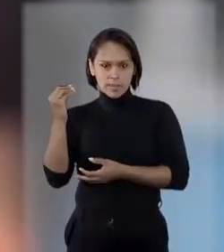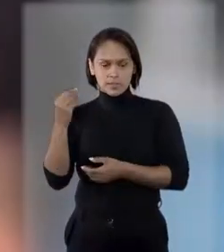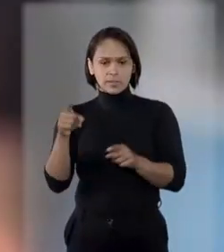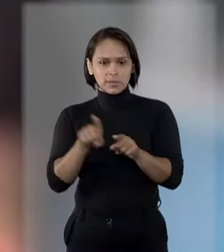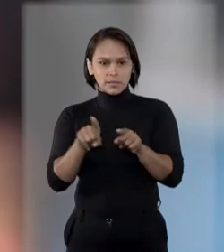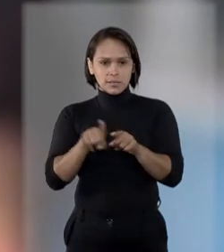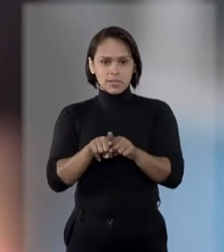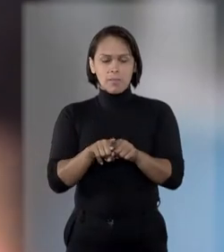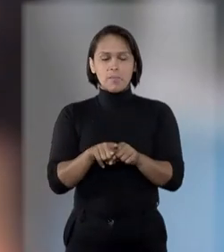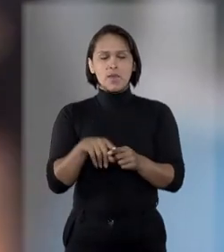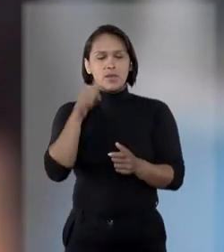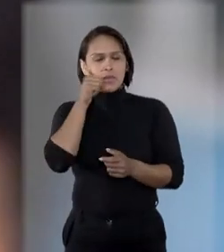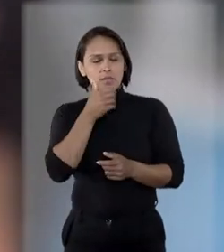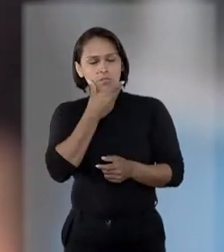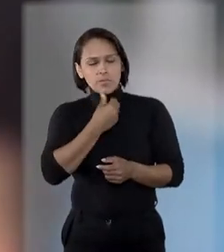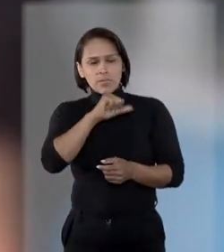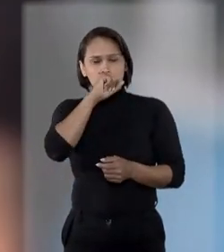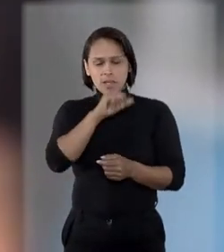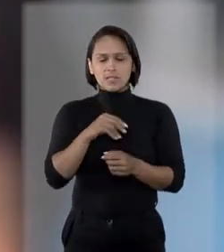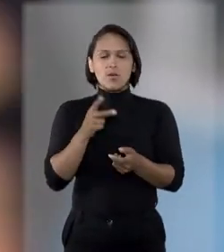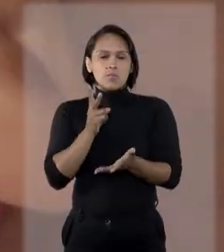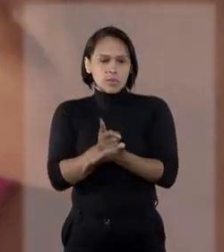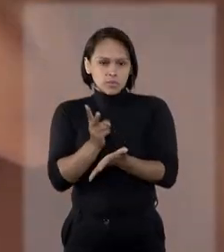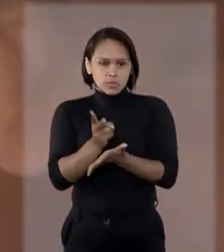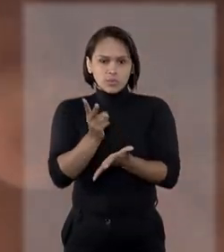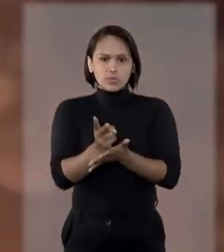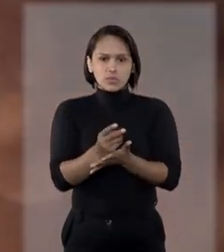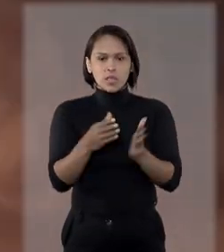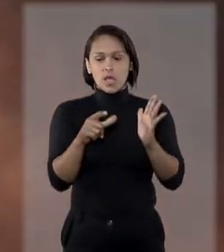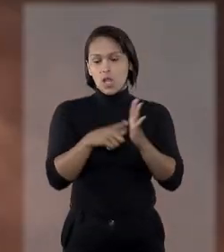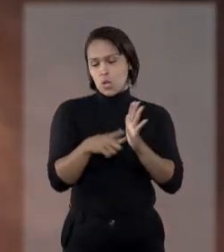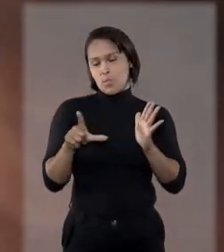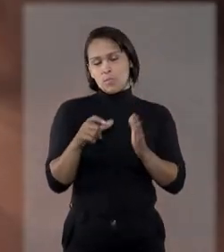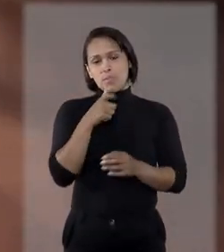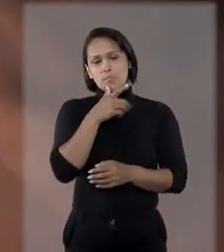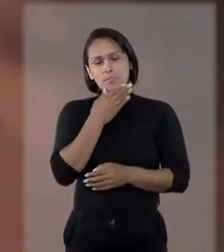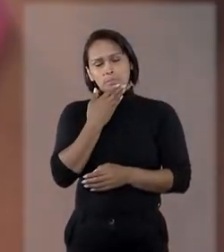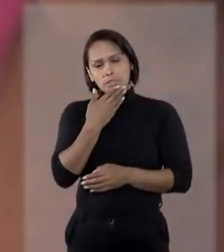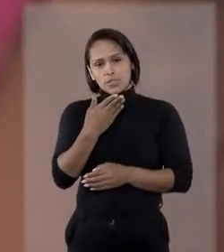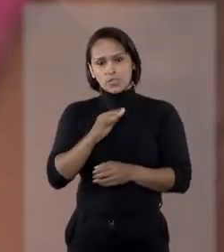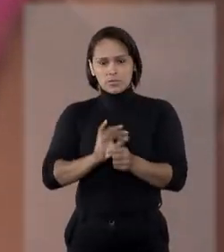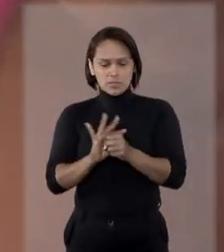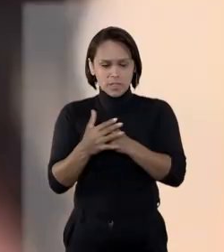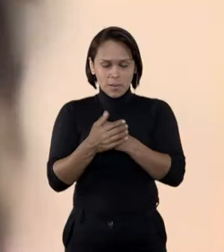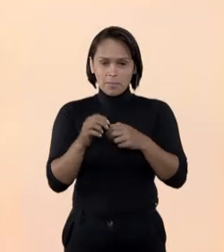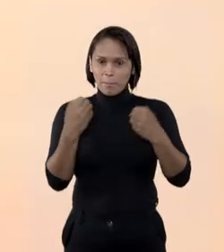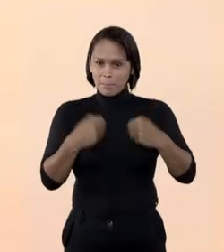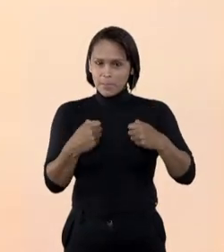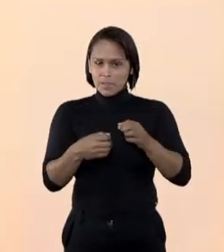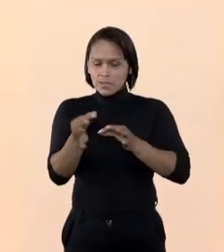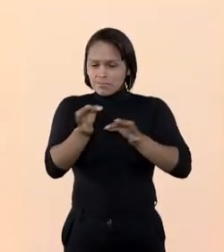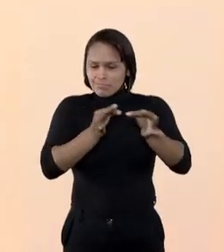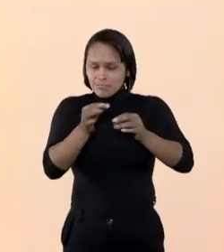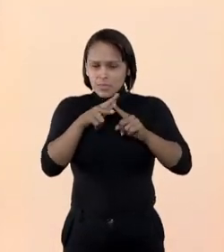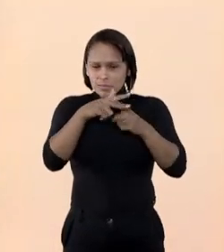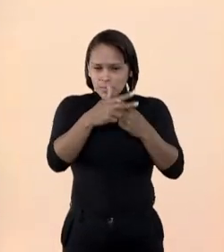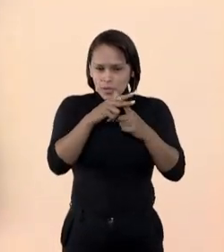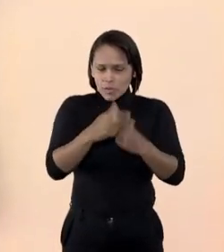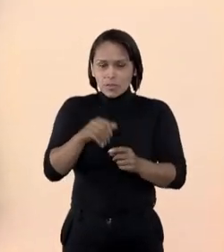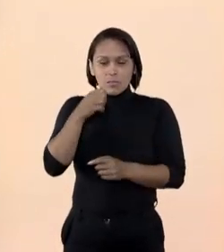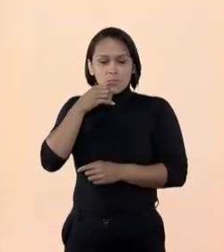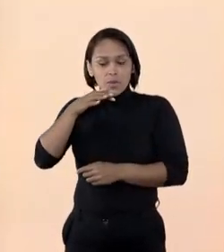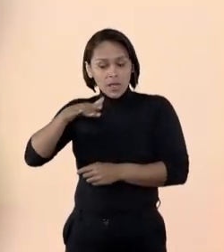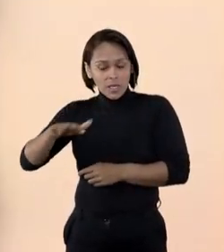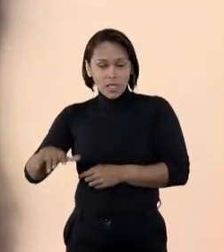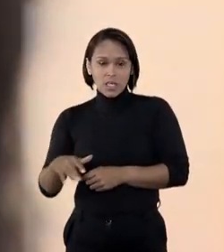a verdadeira aptidão do casal para o exercício da guarda, é preciso que haja uma imediata correção de rumo, especialmente porque se trata